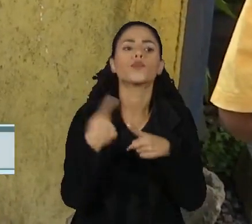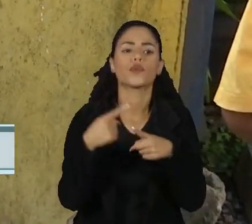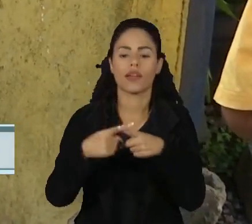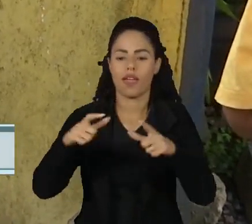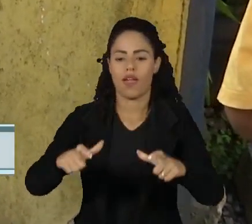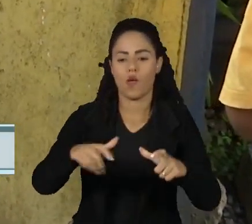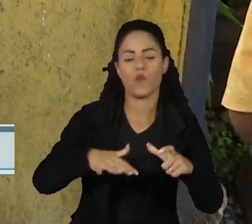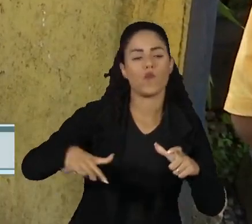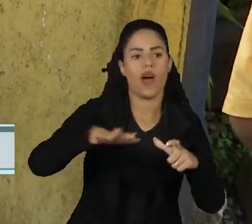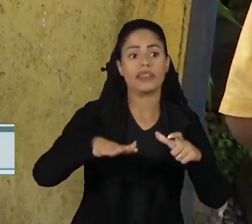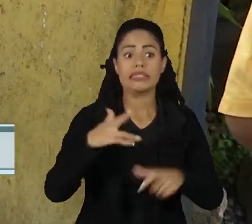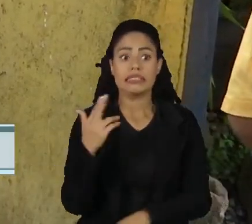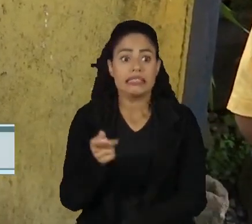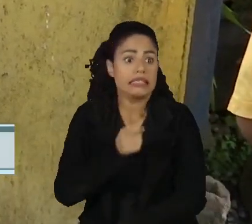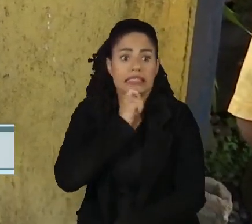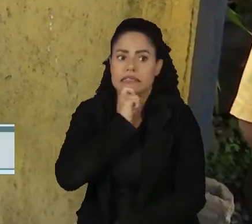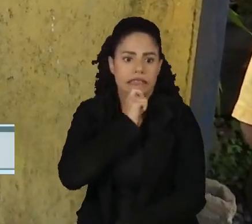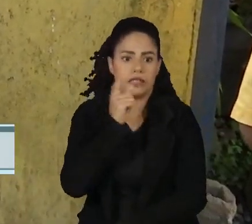ainda não abaixou e faz uma diferença. Então, Shankar. E